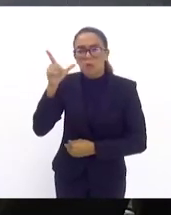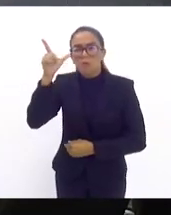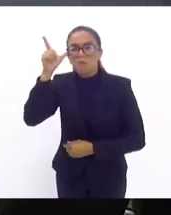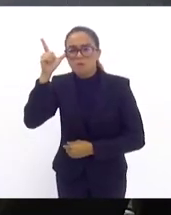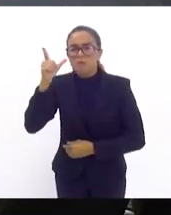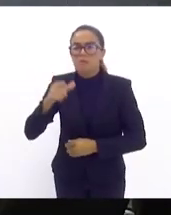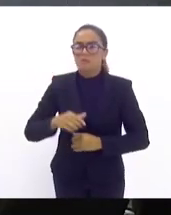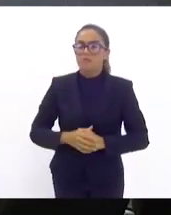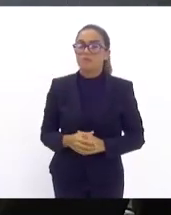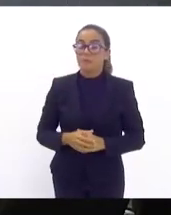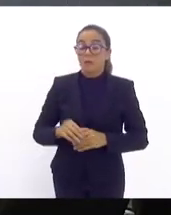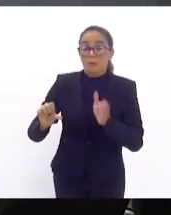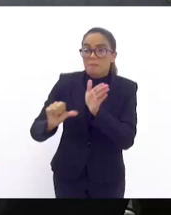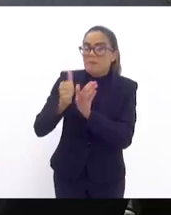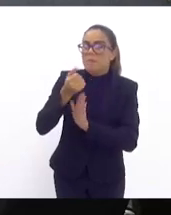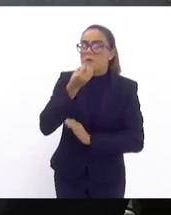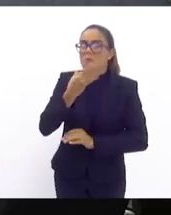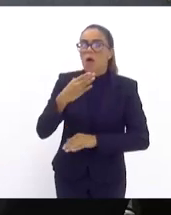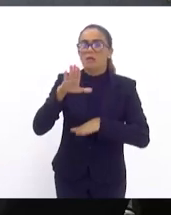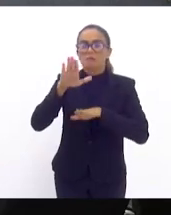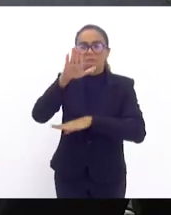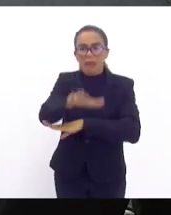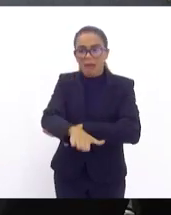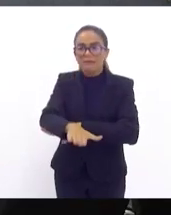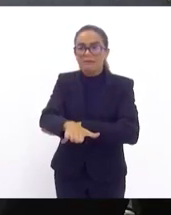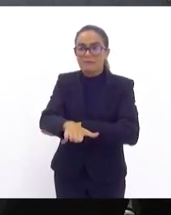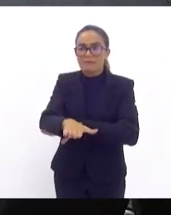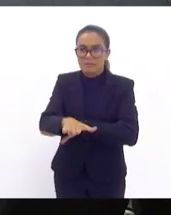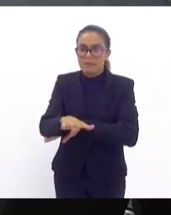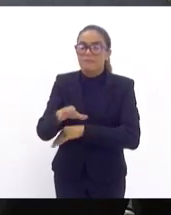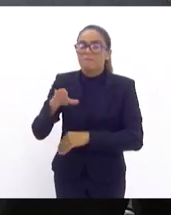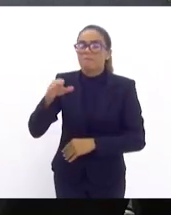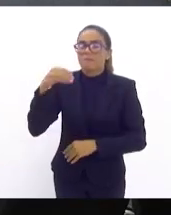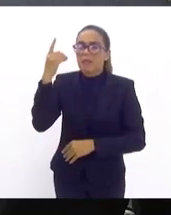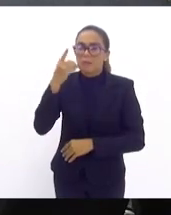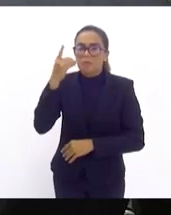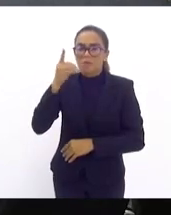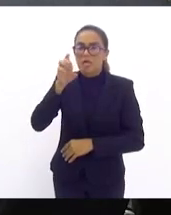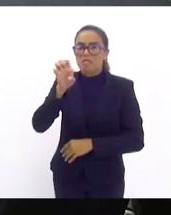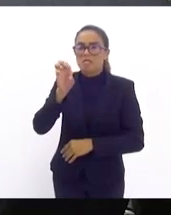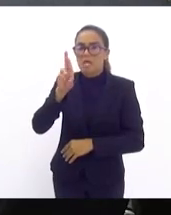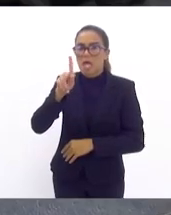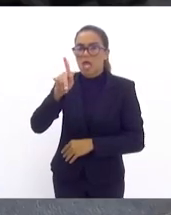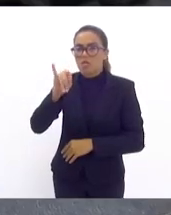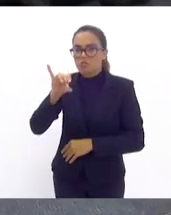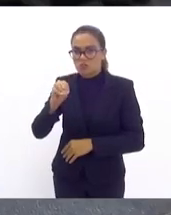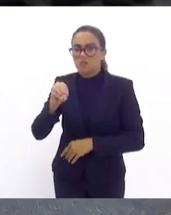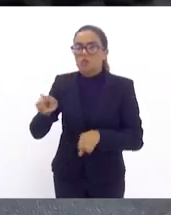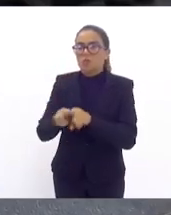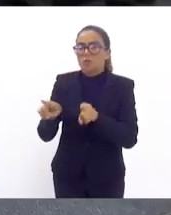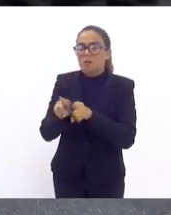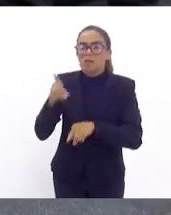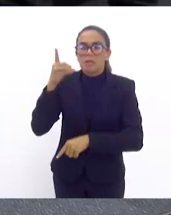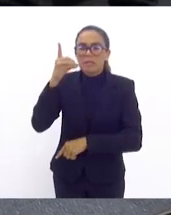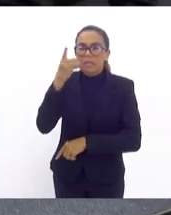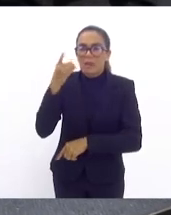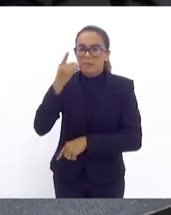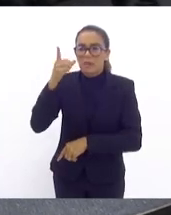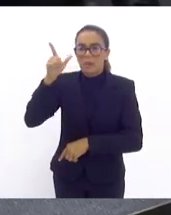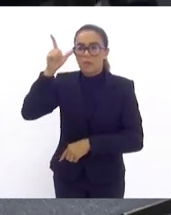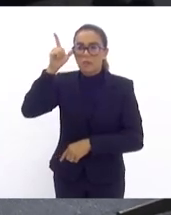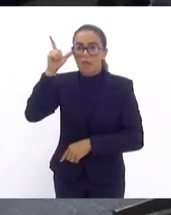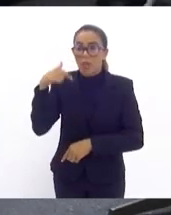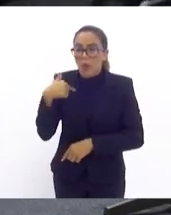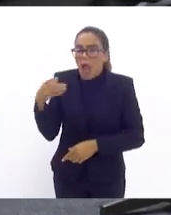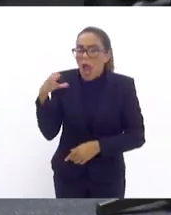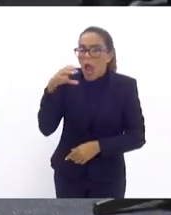Luiz Cláudio. Primeiramente, boa tarde, deputado Sérgio Fernandes, deputado Alucinha, meus amigos de partido. Eu passei aqui